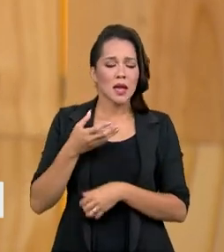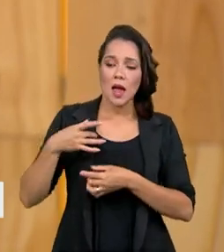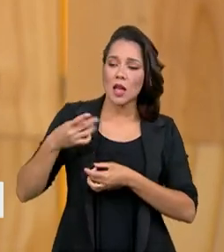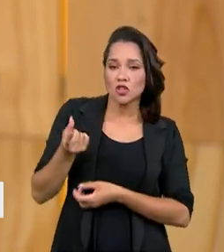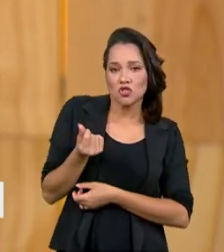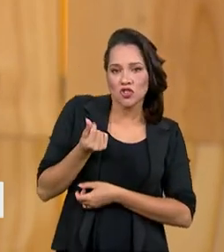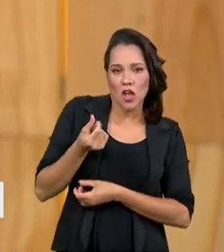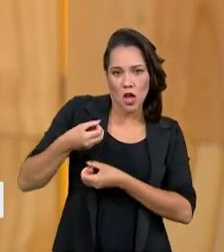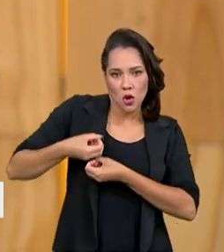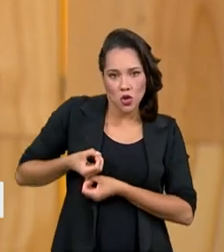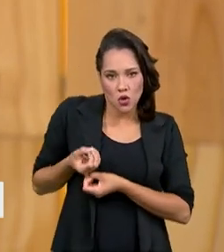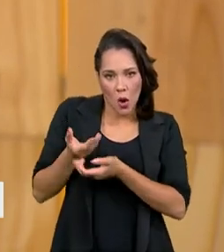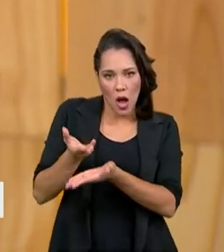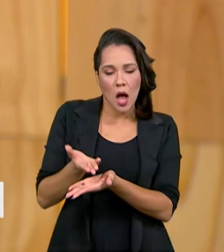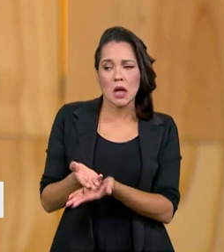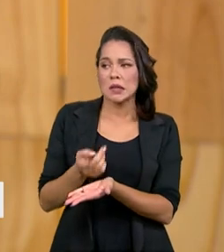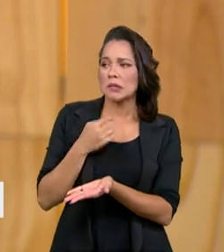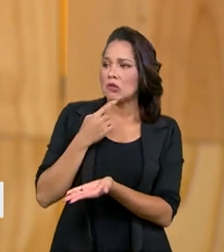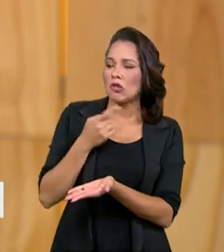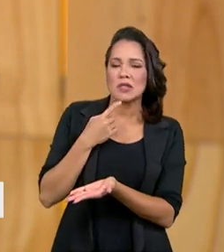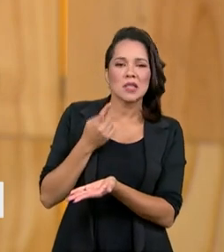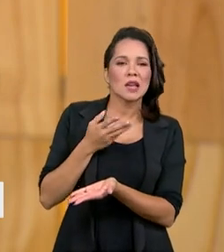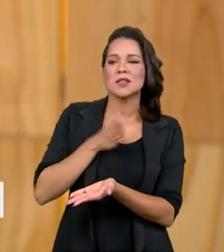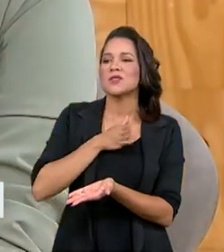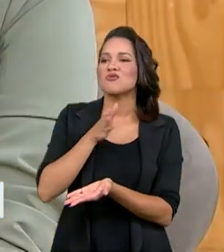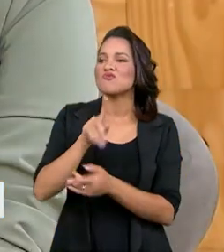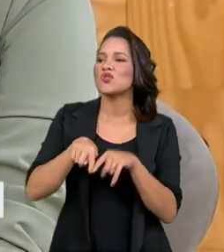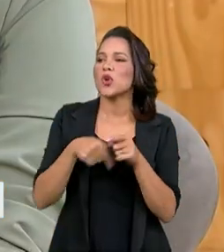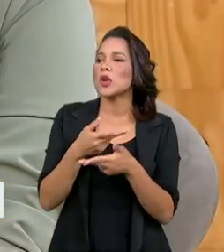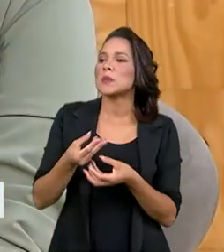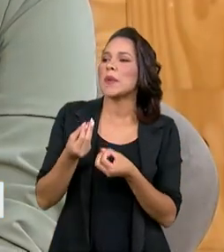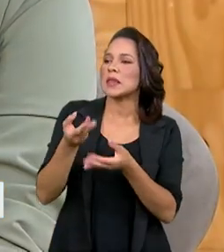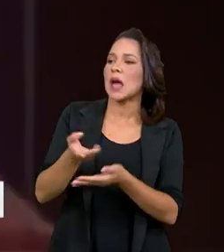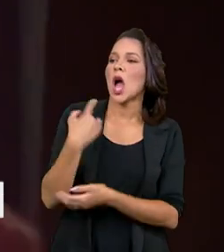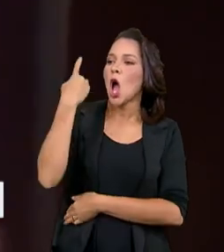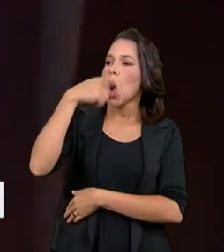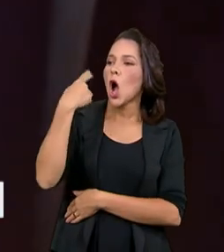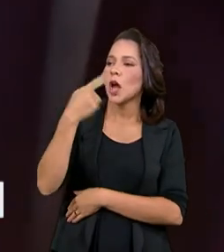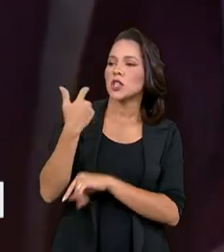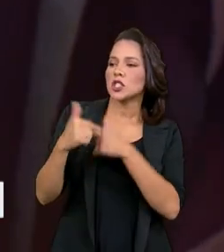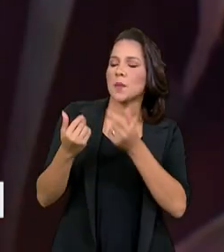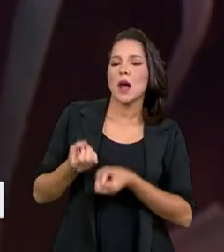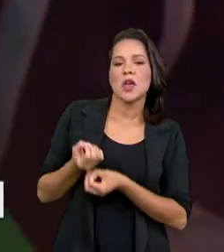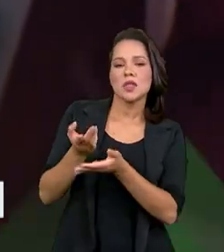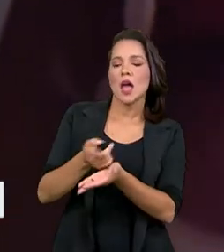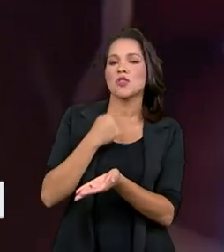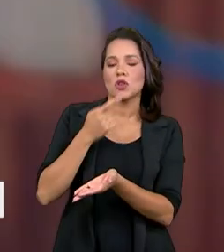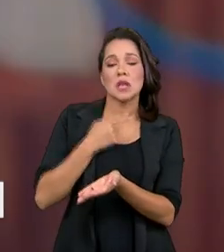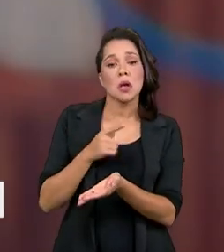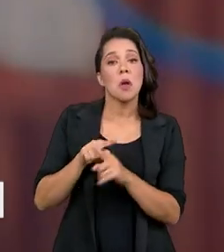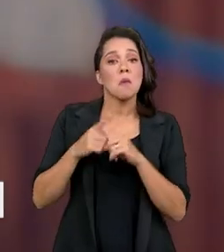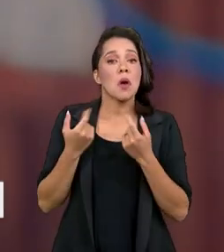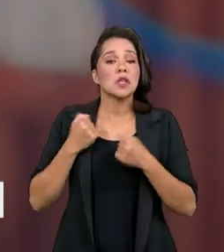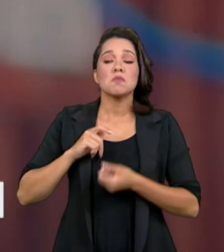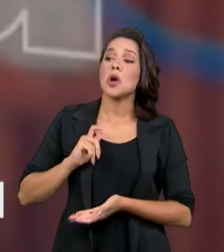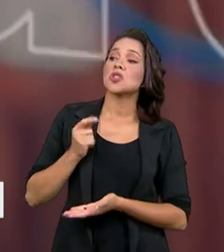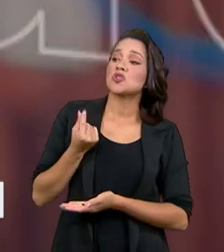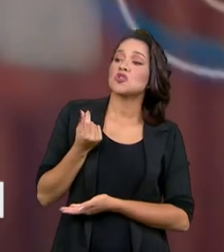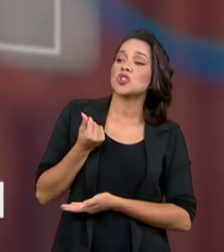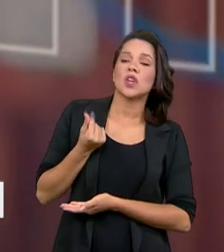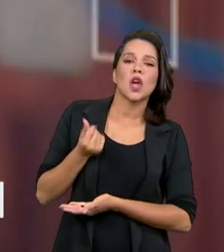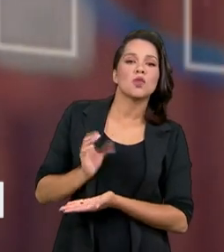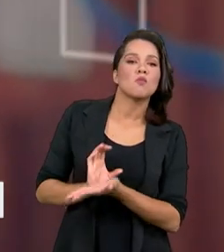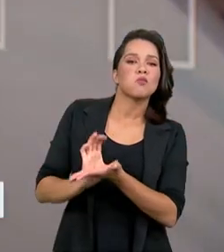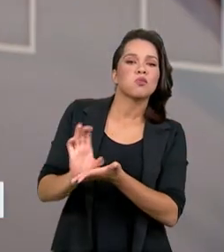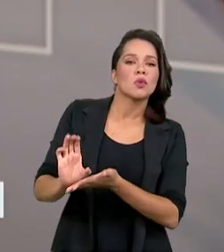financeiramente, que não tem condições de dispor de itens ou de horas de trabalho voluntário, mas podem dispor de